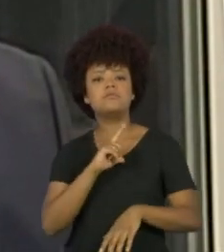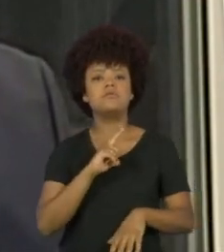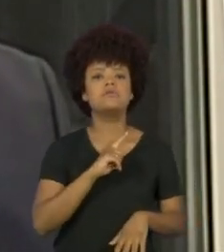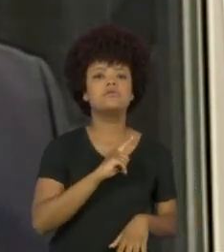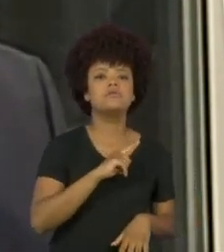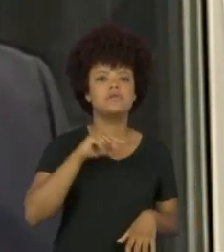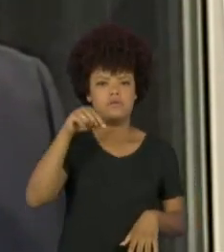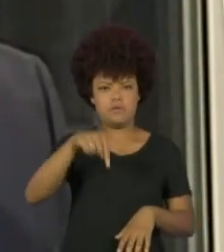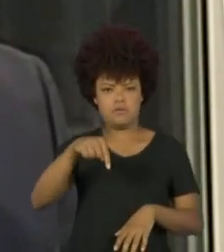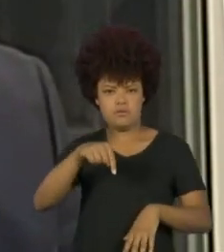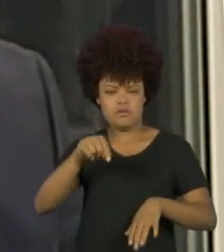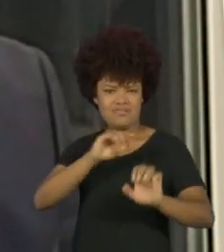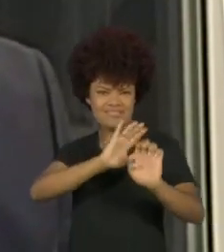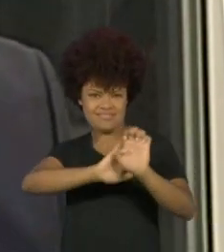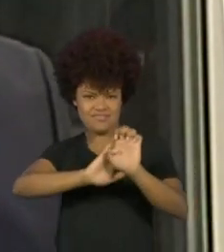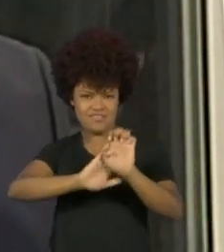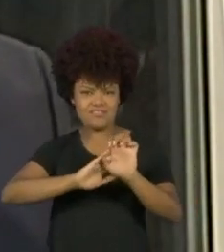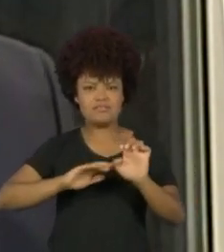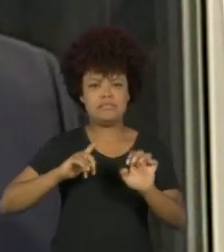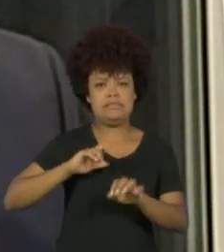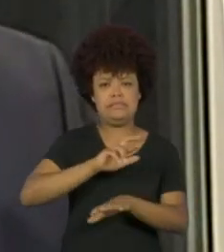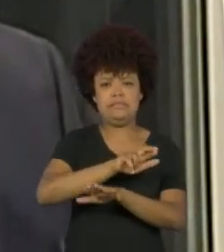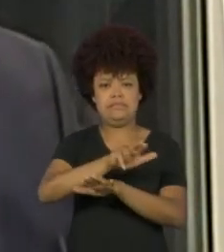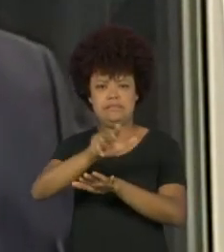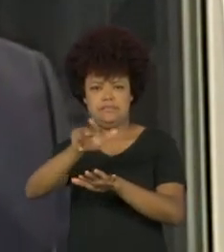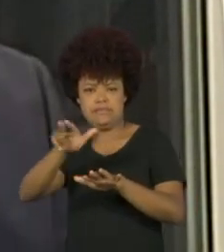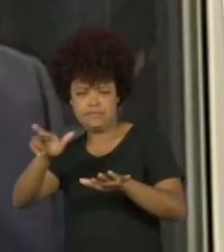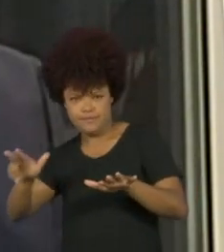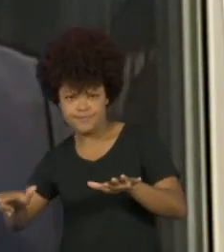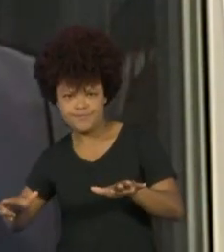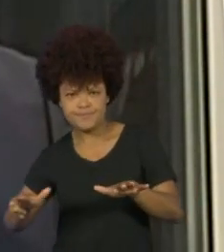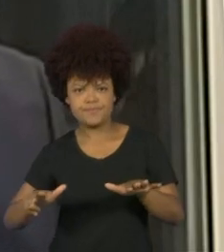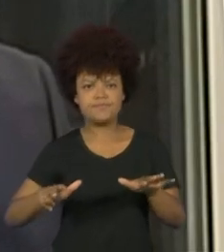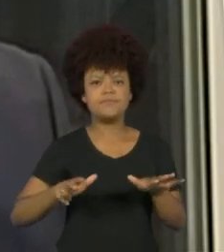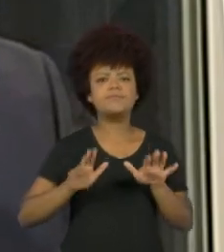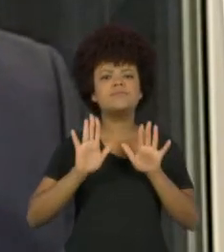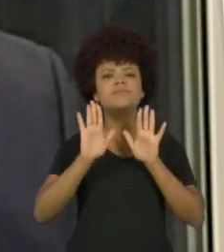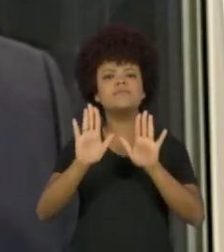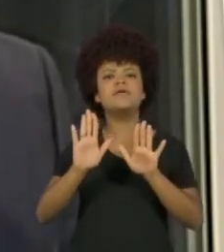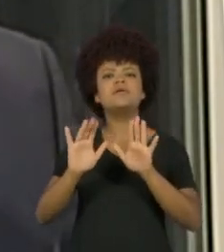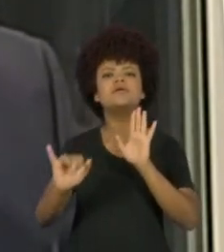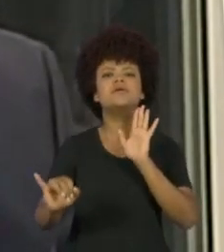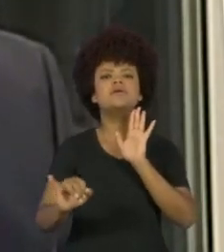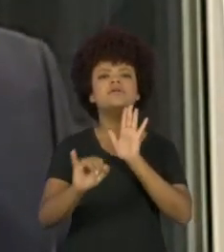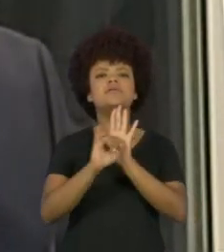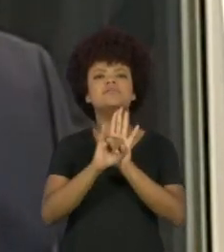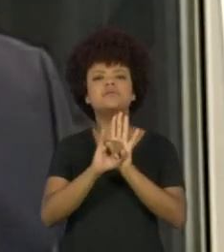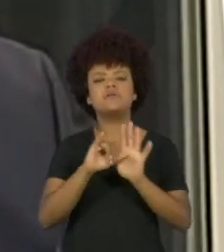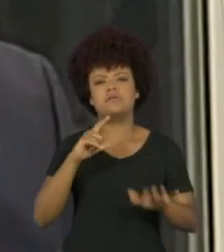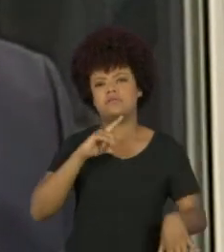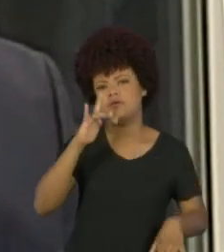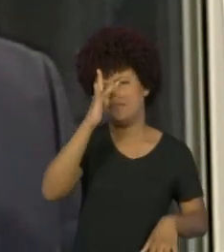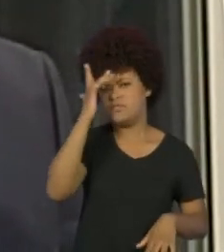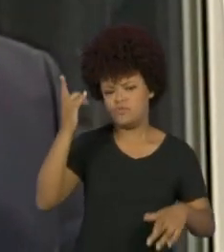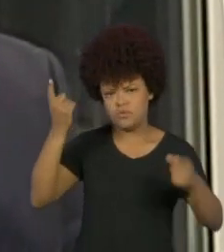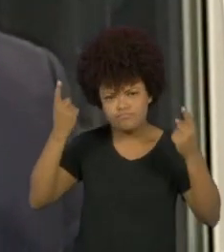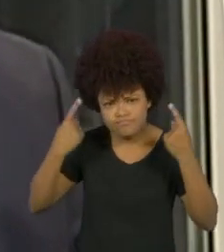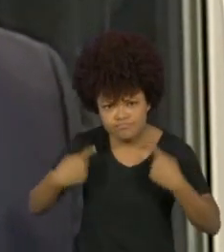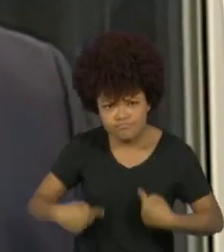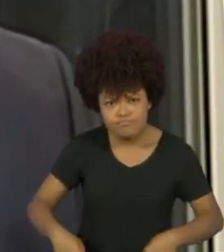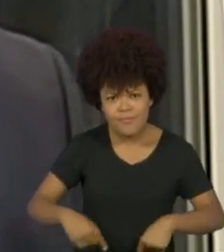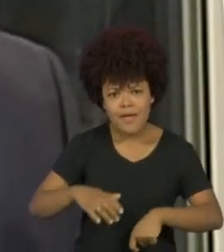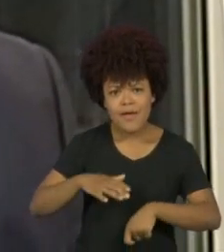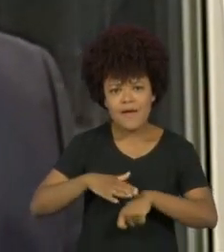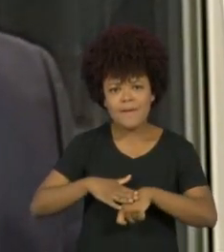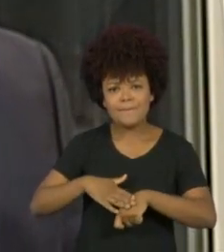seguinte, agora só se tem essa identidade. Como se as pessoas não fossem atravessadas por isso, por conta de uma série de condições sociais, e não